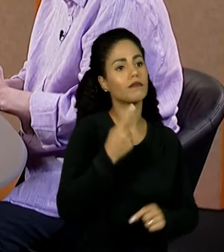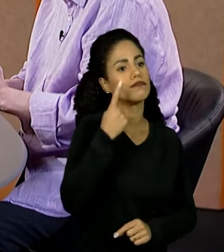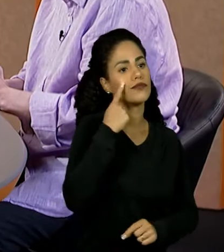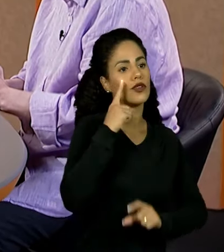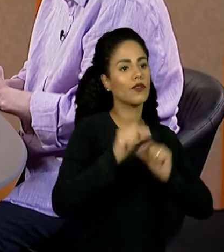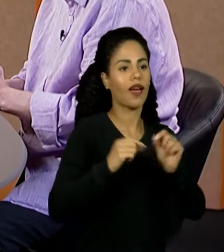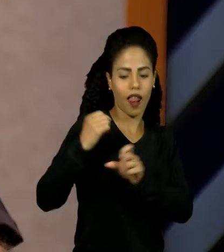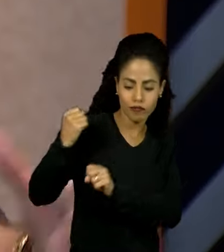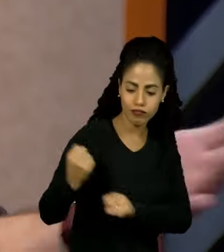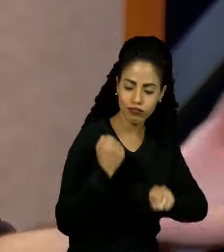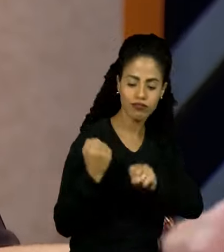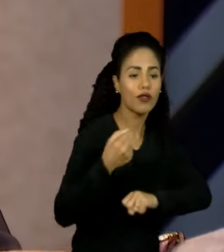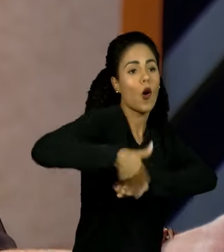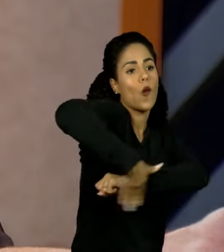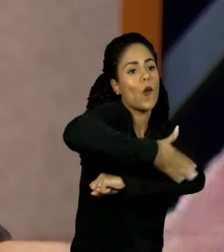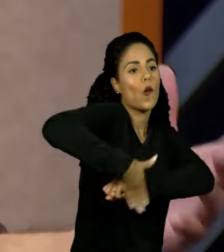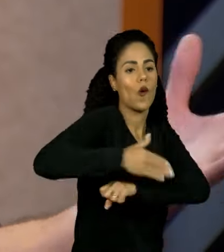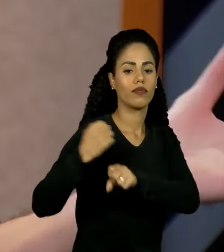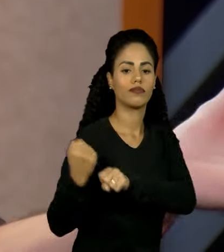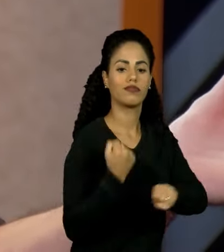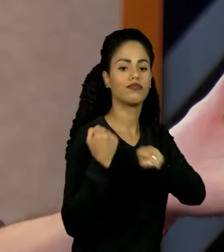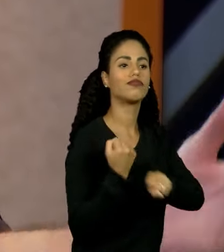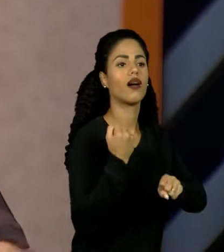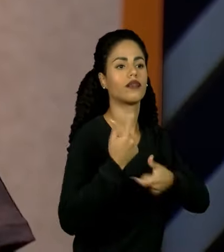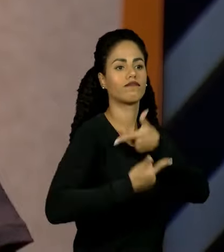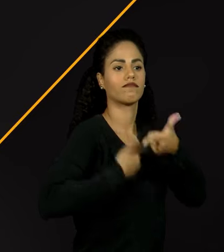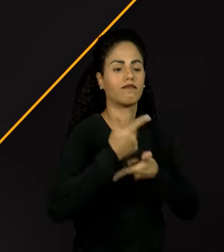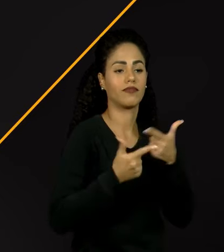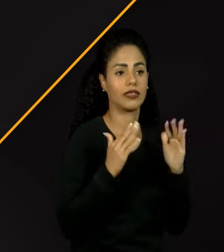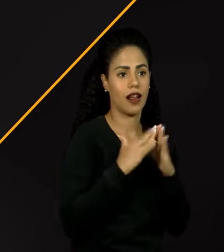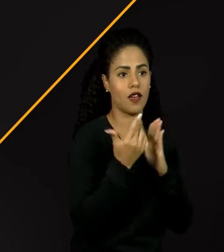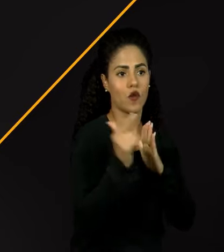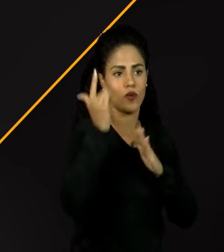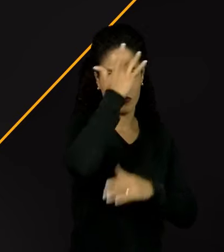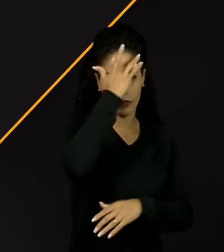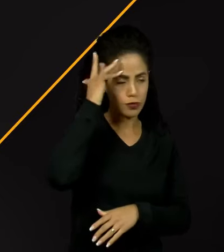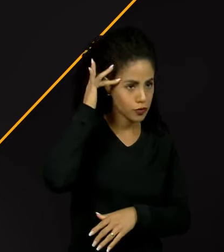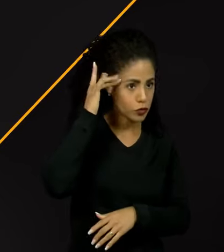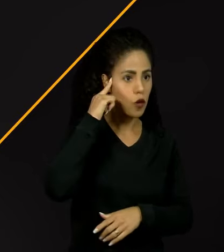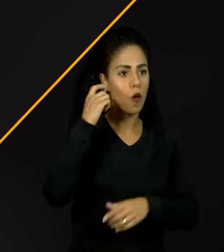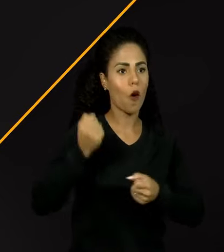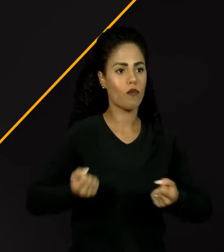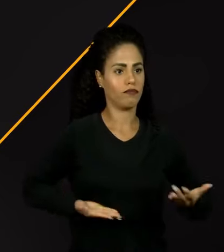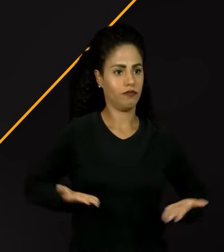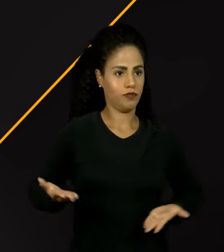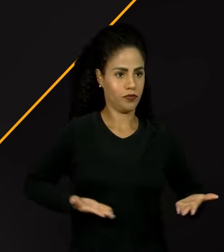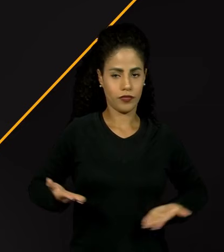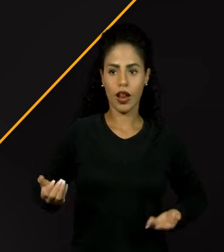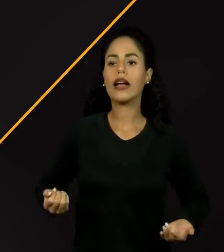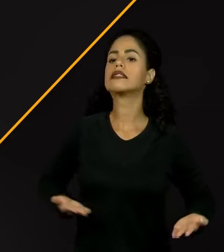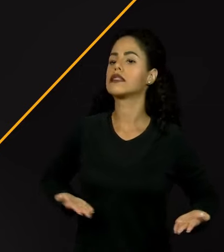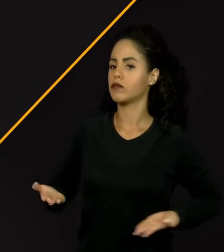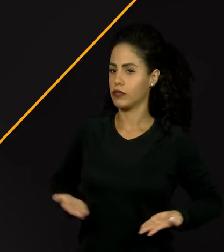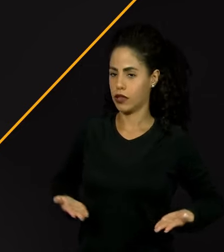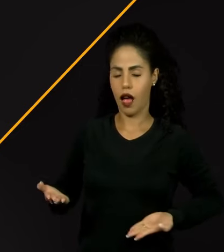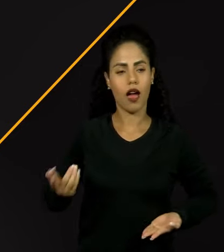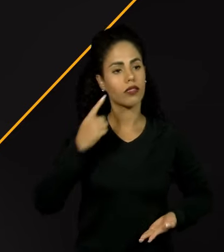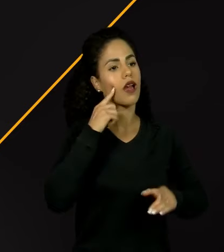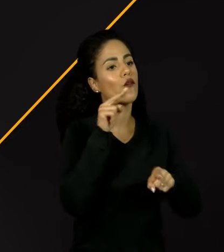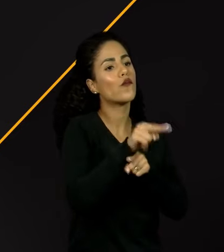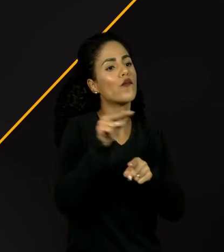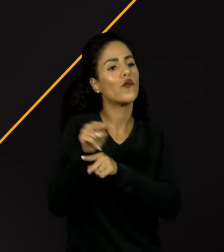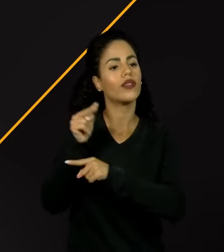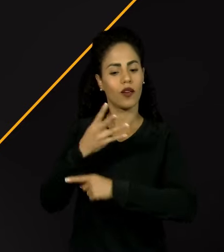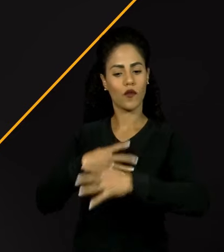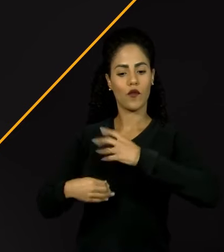gari, ela varria a rua. Quando não, estava trabalhando na casa de outras pessoas, né? Como empregada doméstica. Como empregada doméstica, exatamente. Cuidando do filho